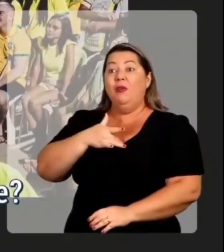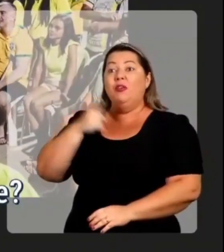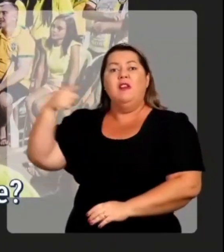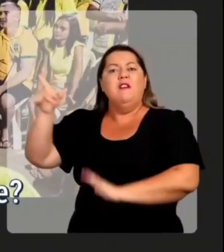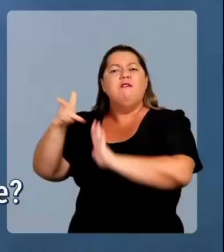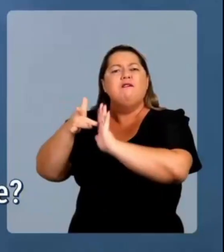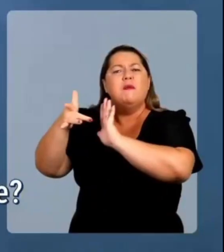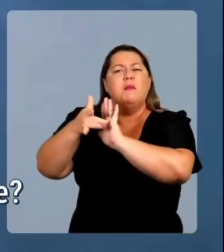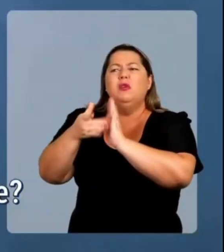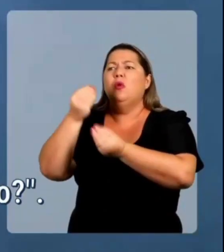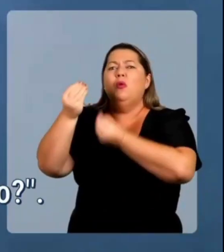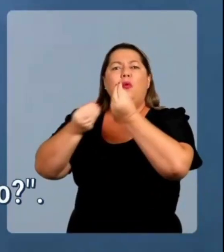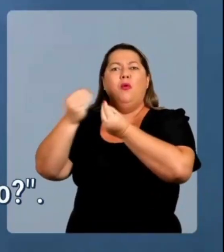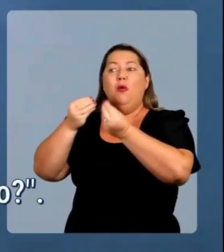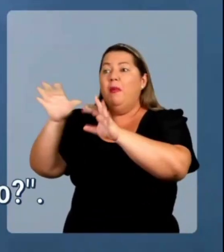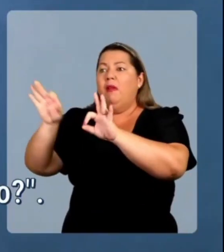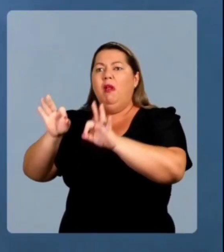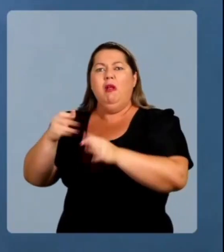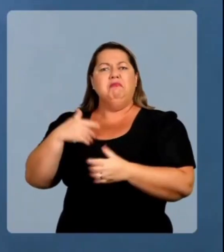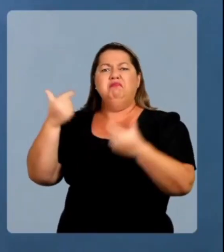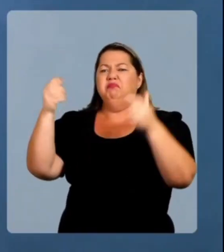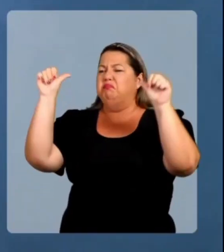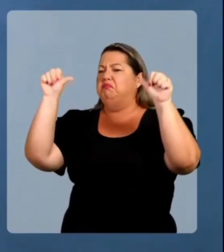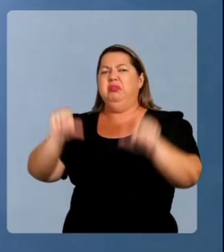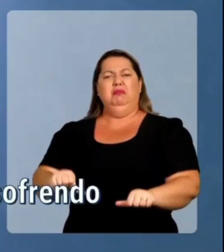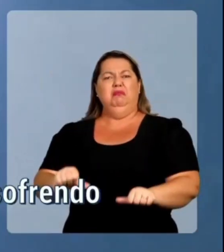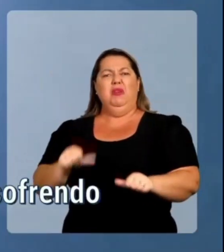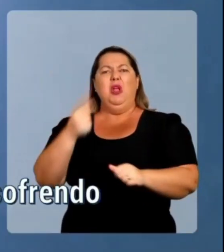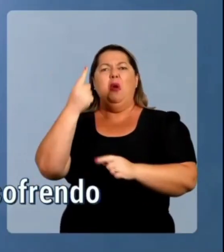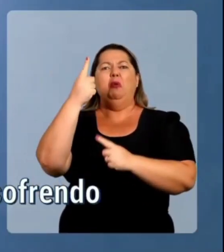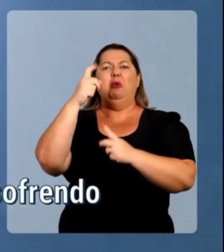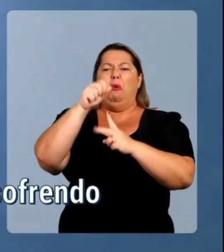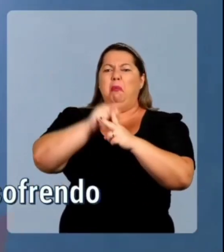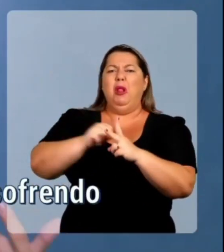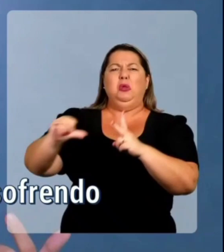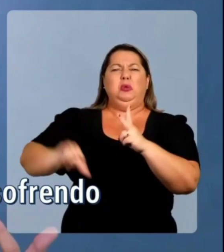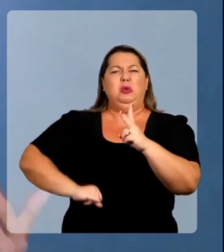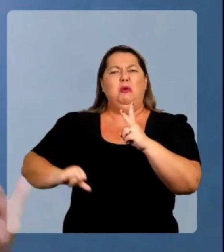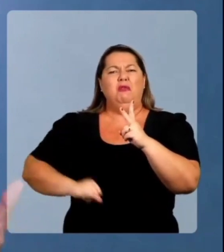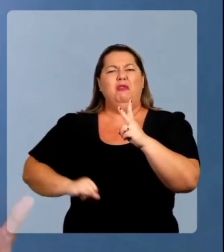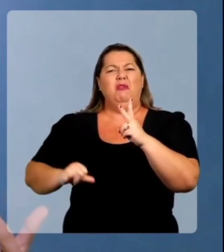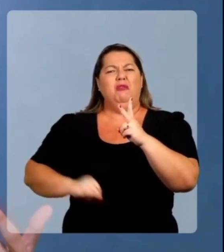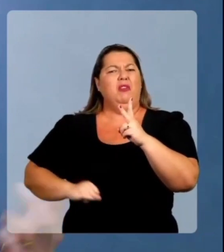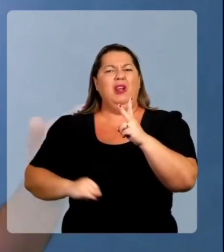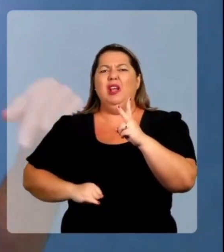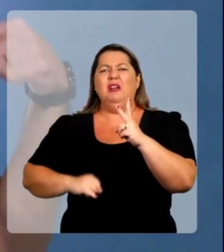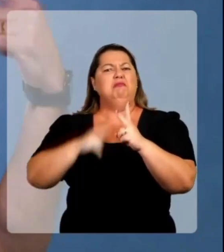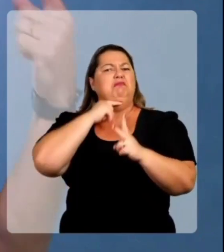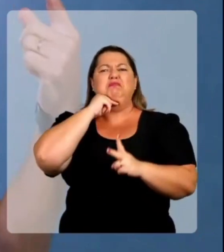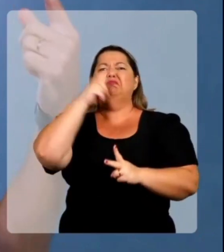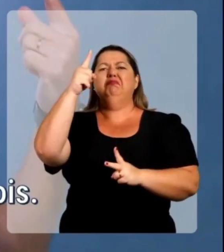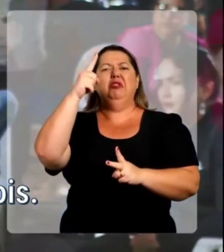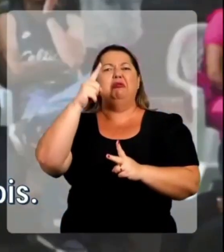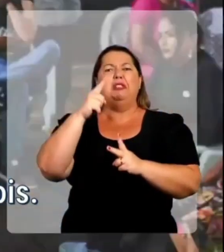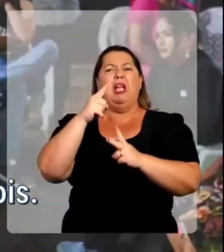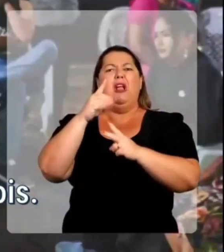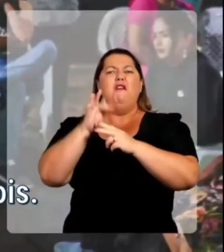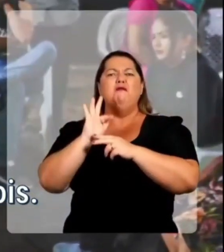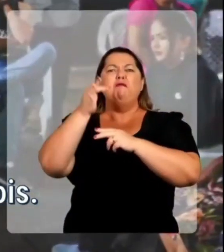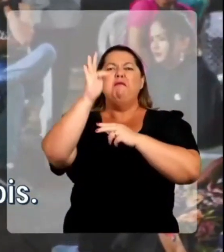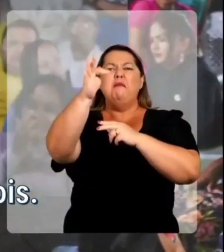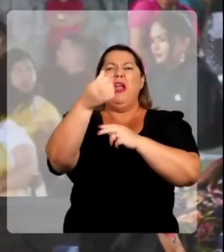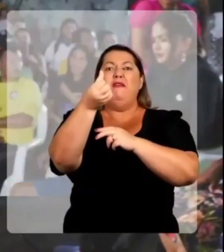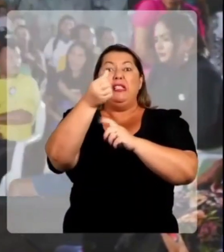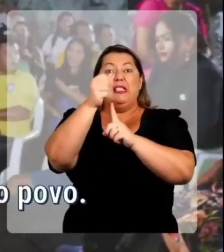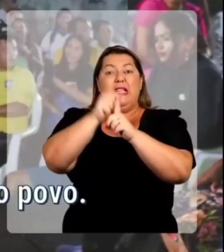saúde? Você vai no posto de saúde? Como é que está o atendimento? Que atendimento? A gente passa dois, três meses sofrendo para conseguir agendar. Para cinco,